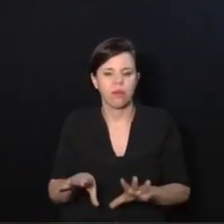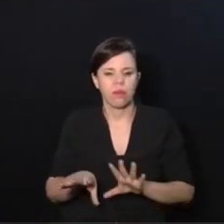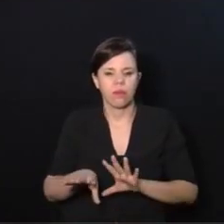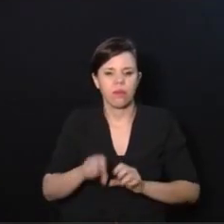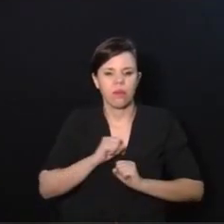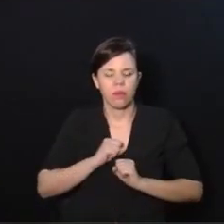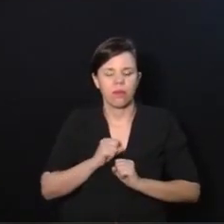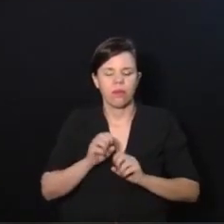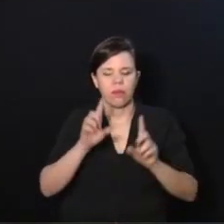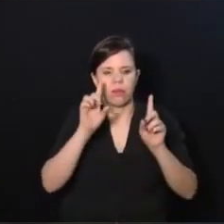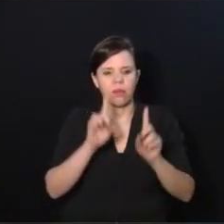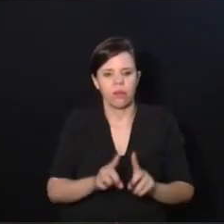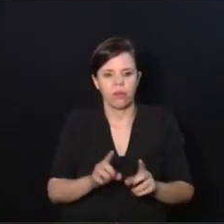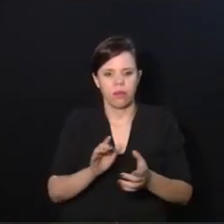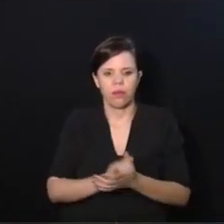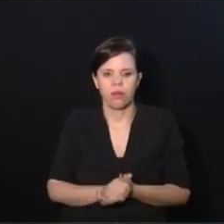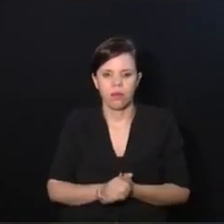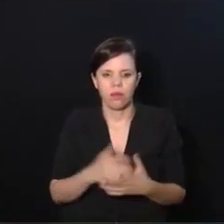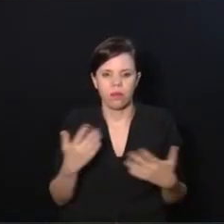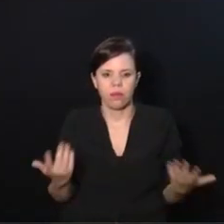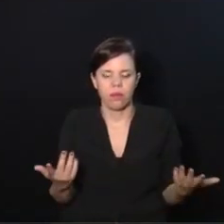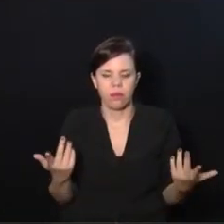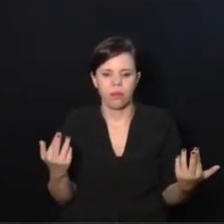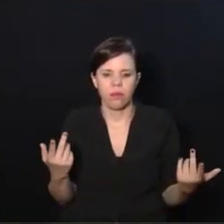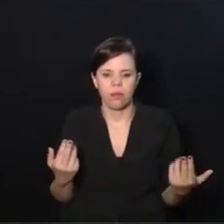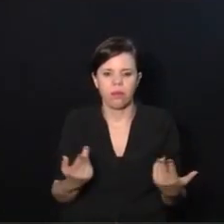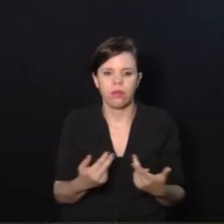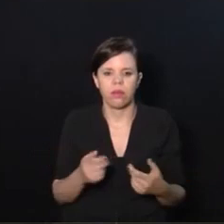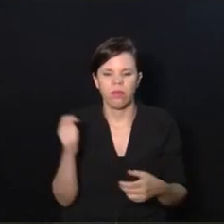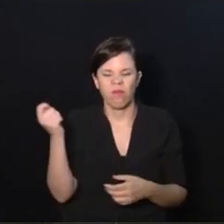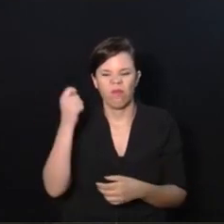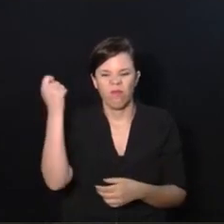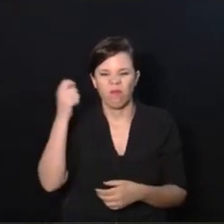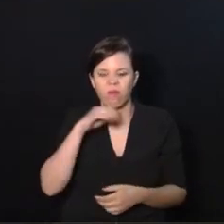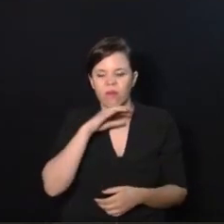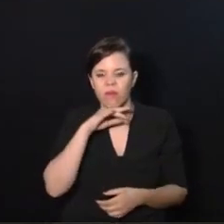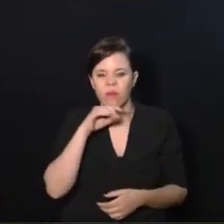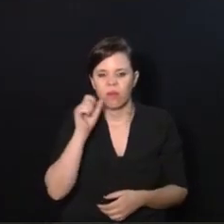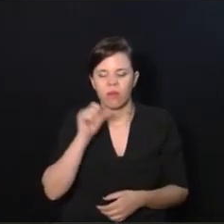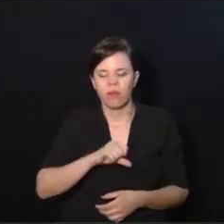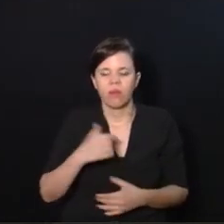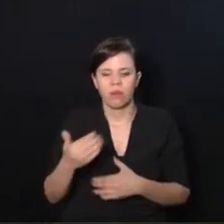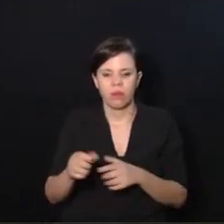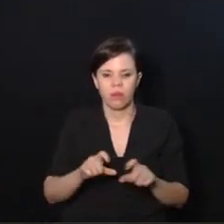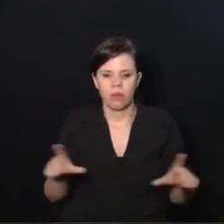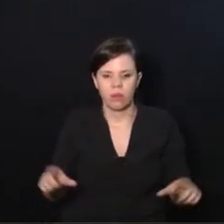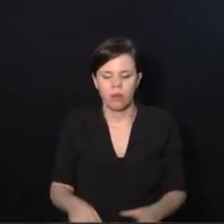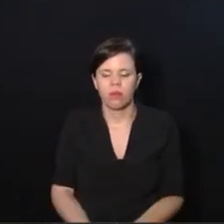de outras deficiências, quanto até coisas muito mais graves do que isso que a gente vai ver no próximo slide.